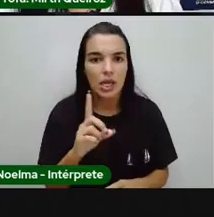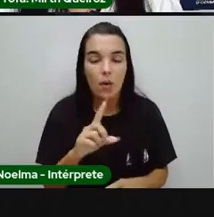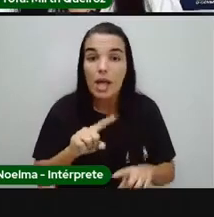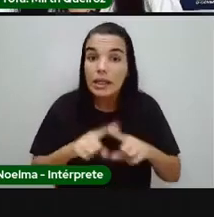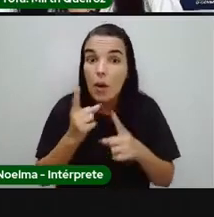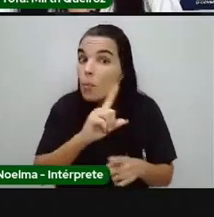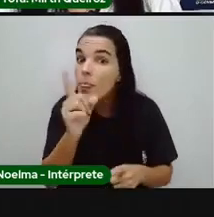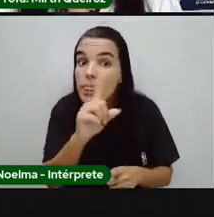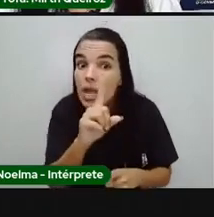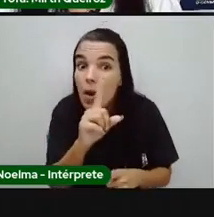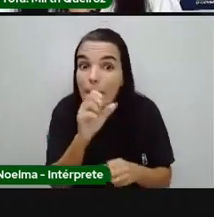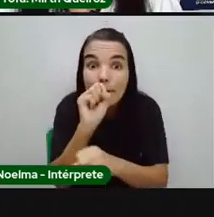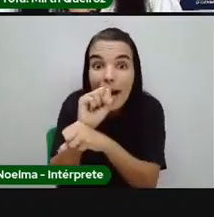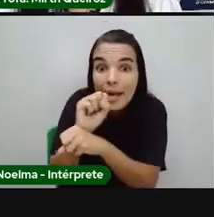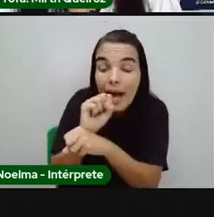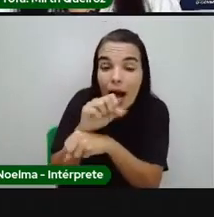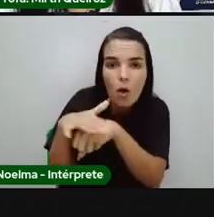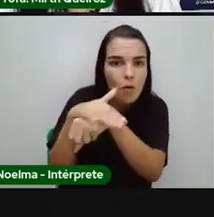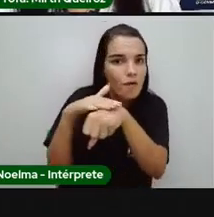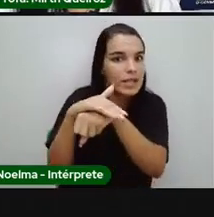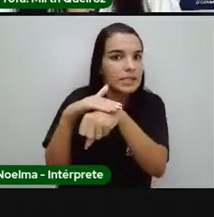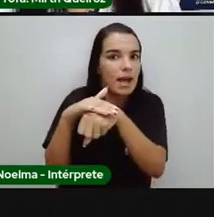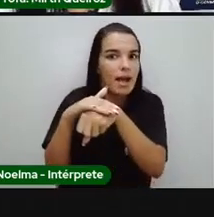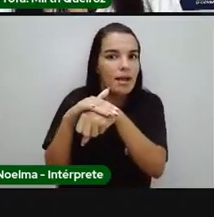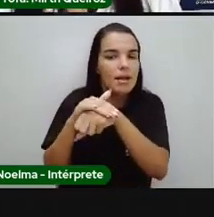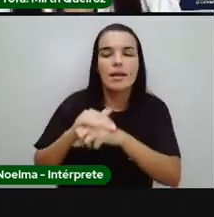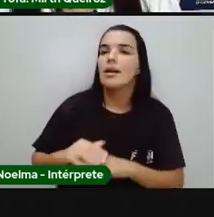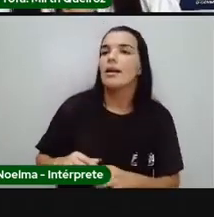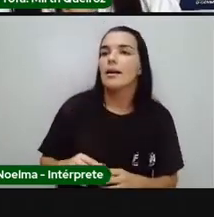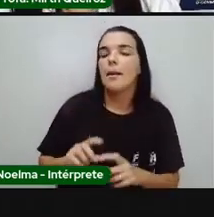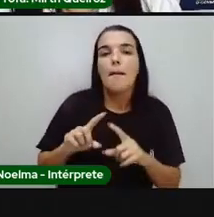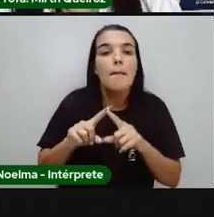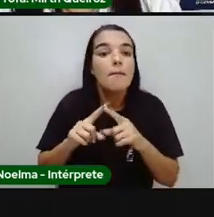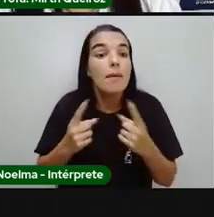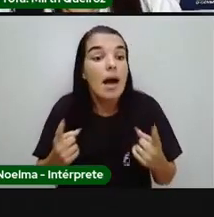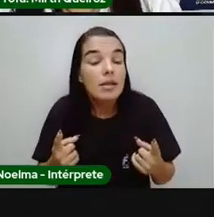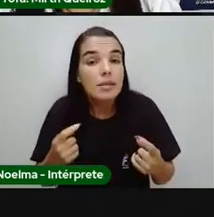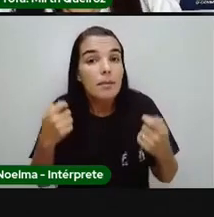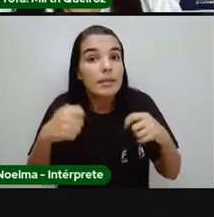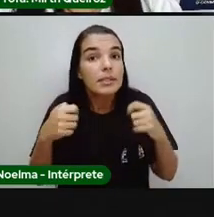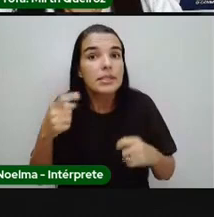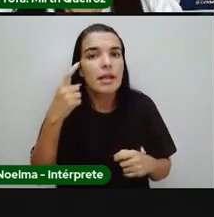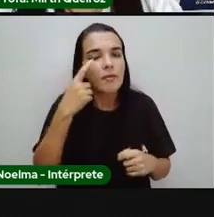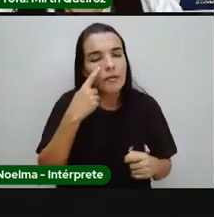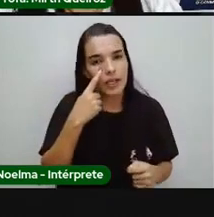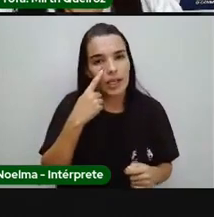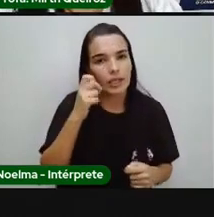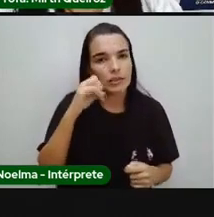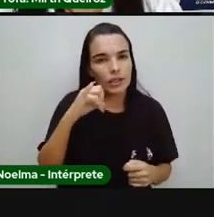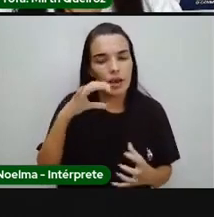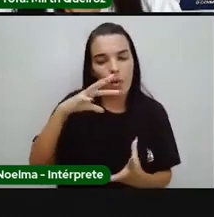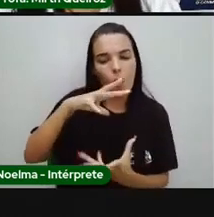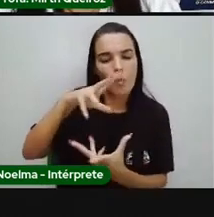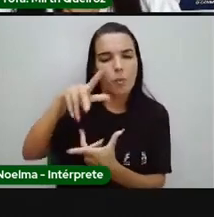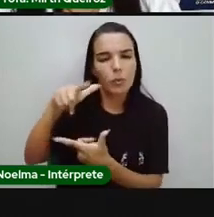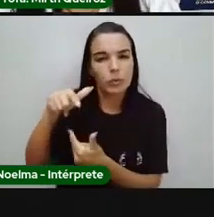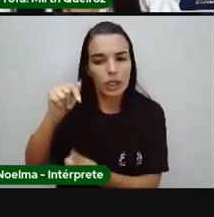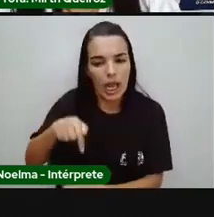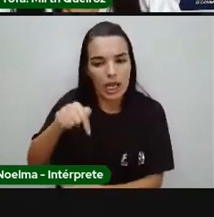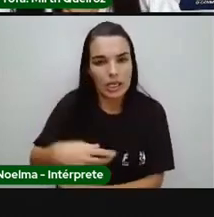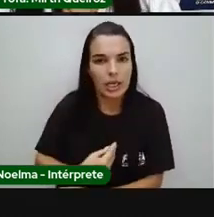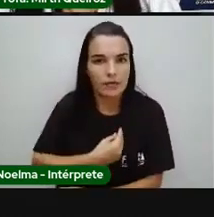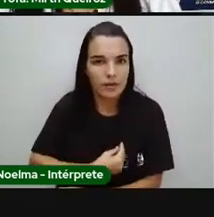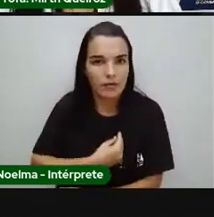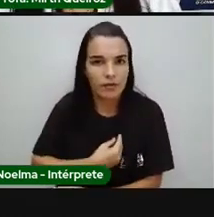floresta, ela poderia encontrar animais perigosos também. E aí, é onde a gente faz uma conexão com o mundo em que a gente vive.